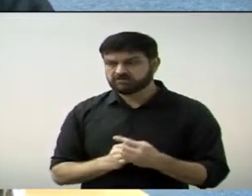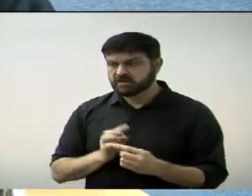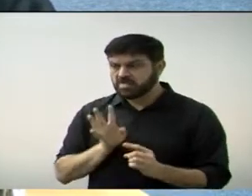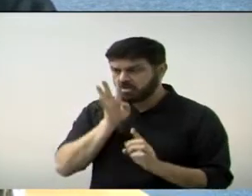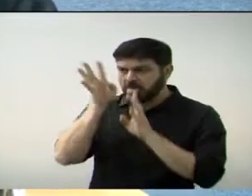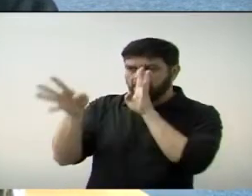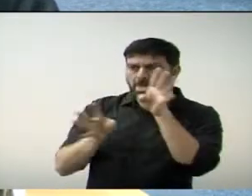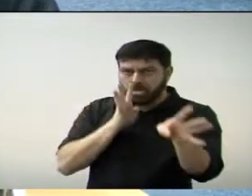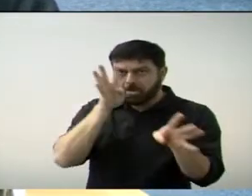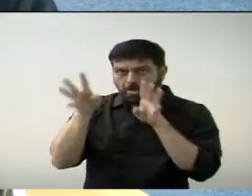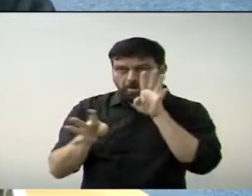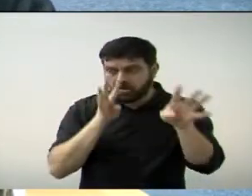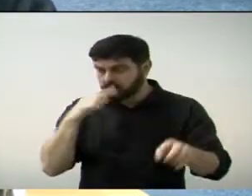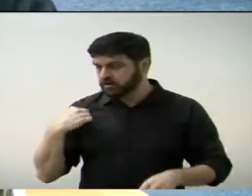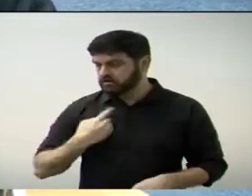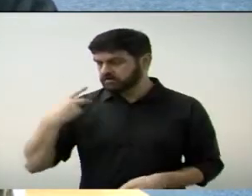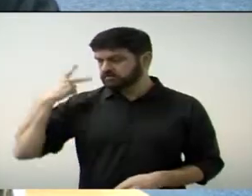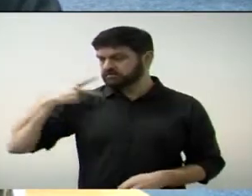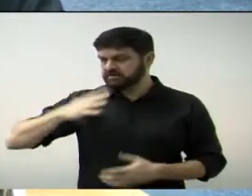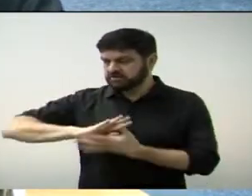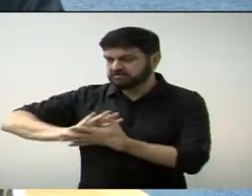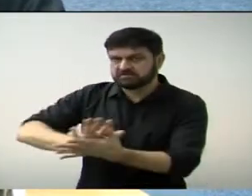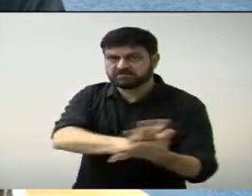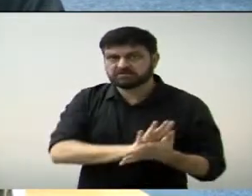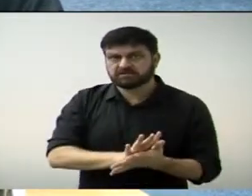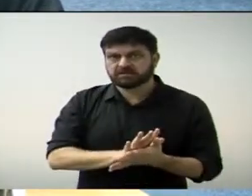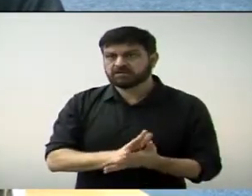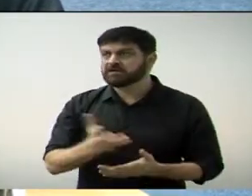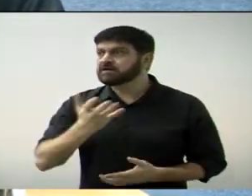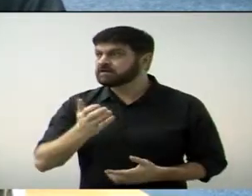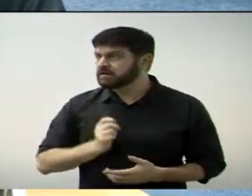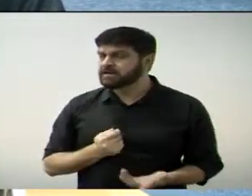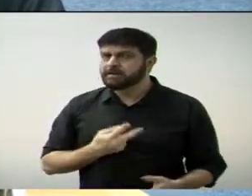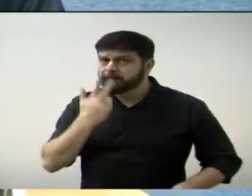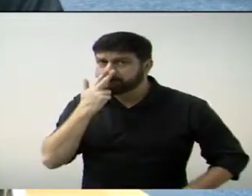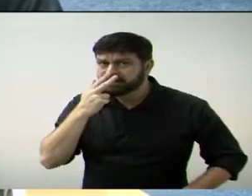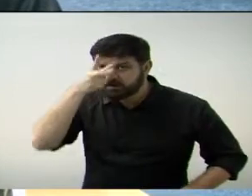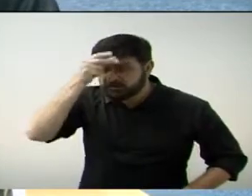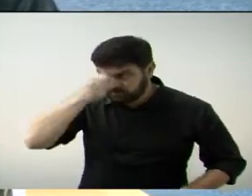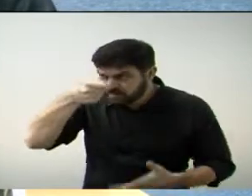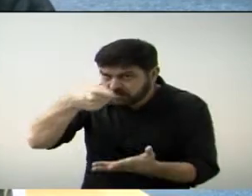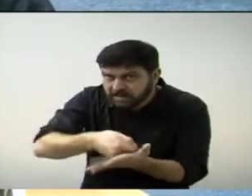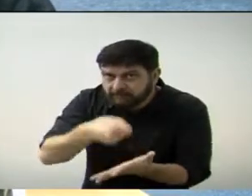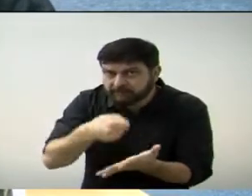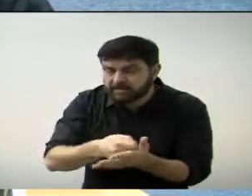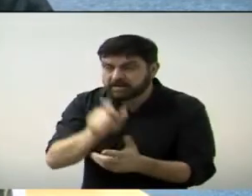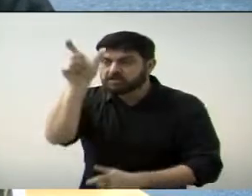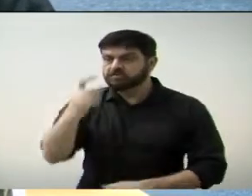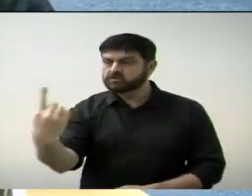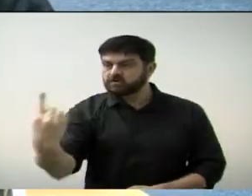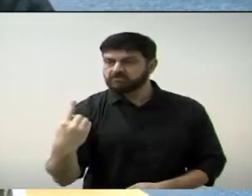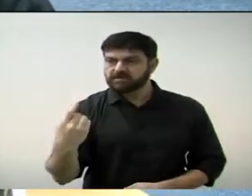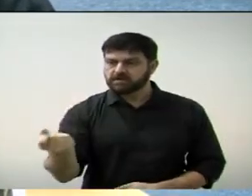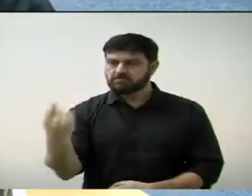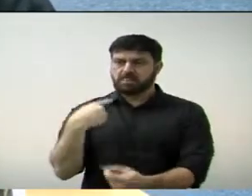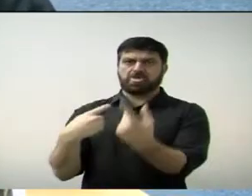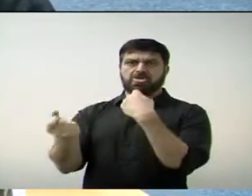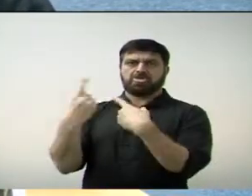Está pagando boca de aluguel para poder vir aqui e ofender vereador. Boca de aluguel que não é de Paulínia.